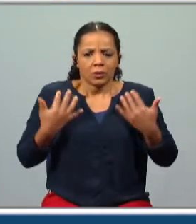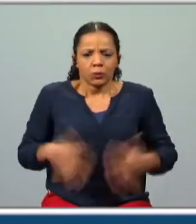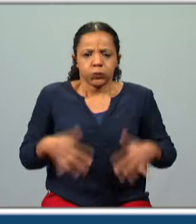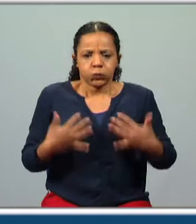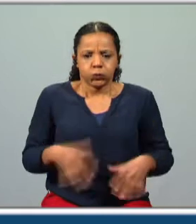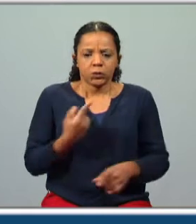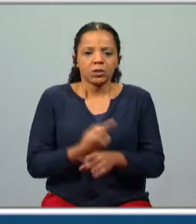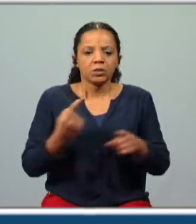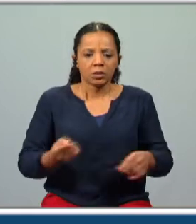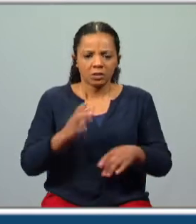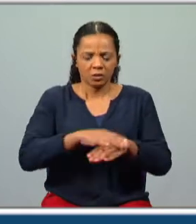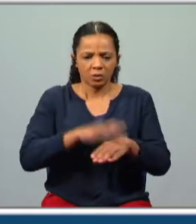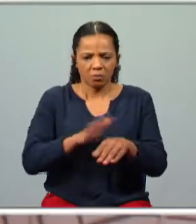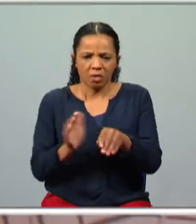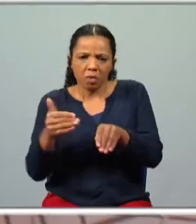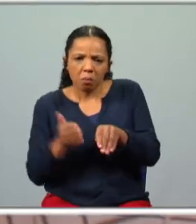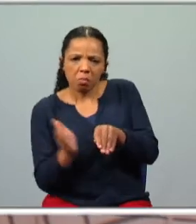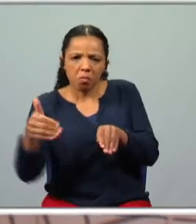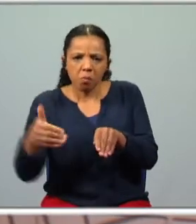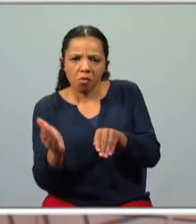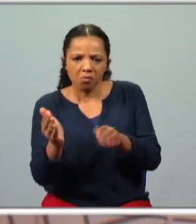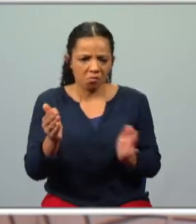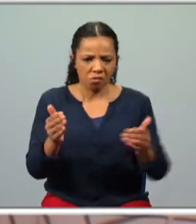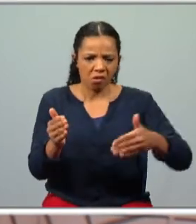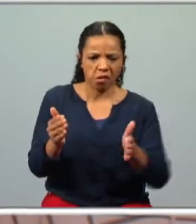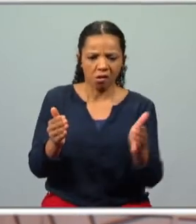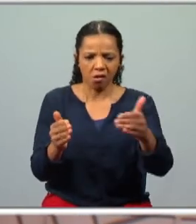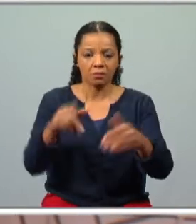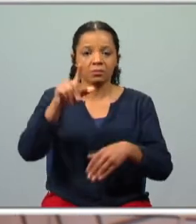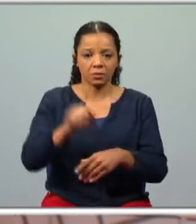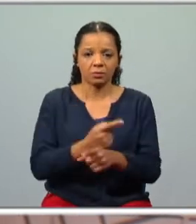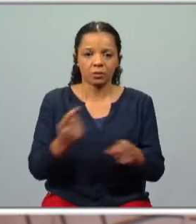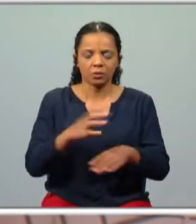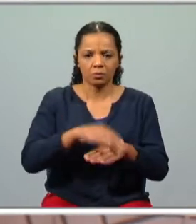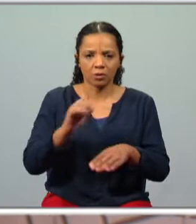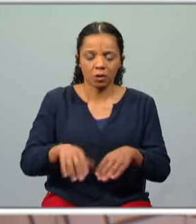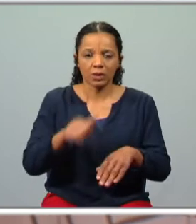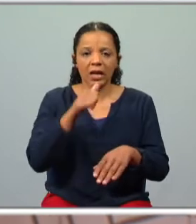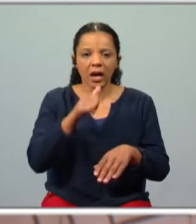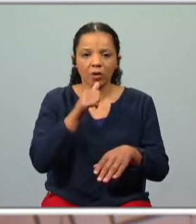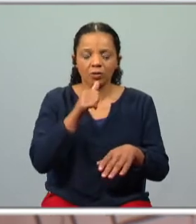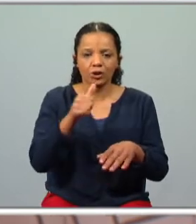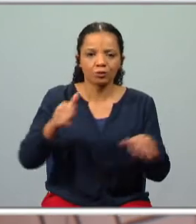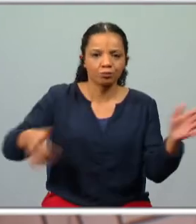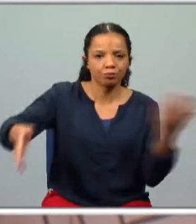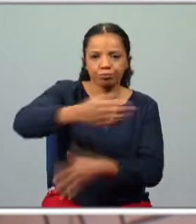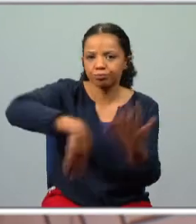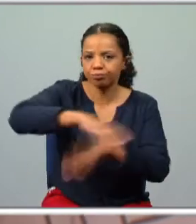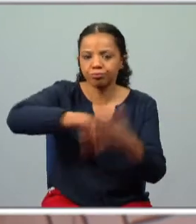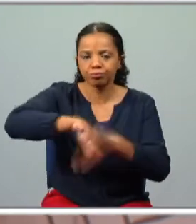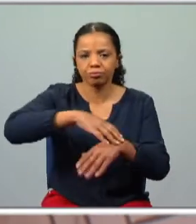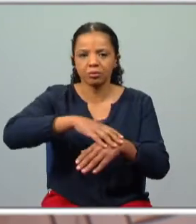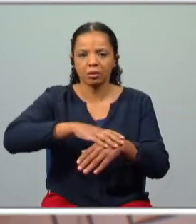irregularidade, não é? E por outro lado, também por causa da confluência das águas, de temperaturas diferentes,